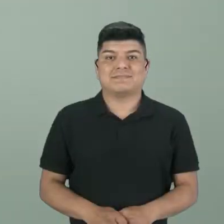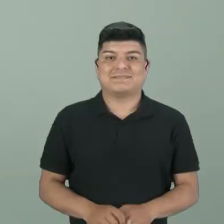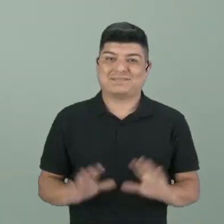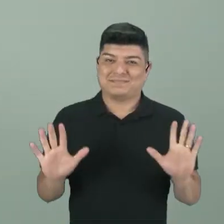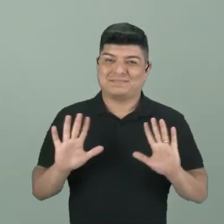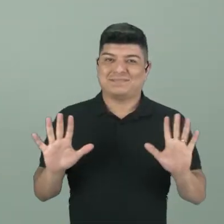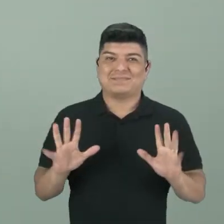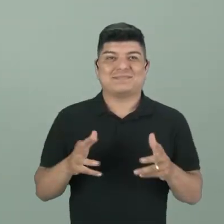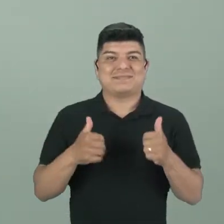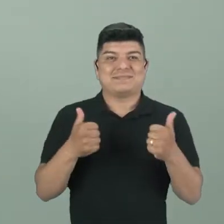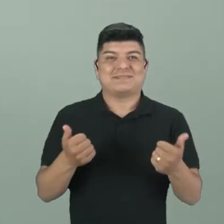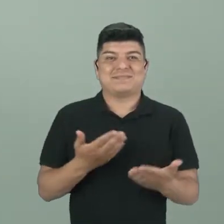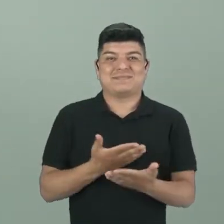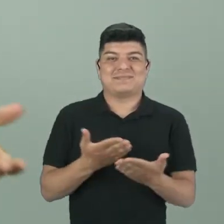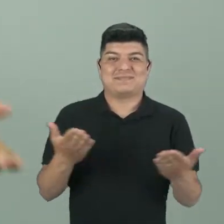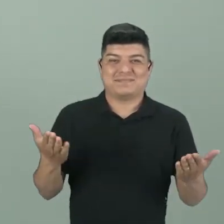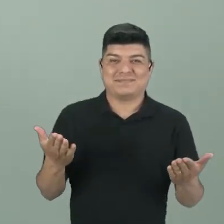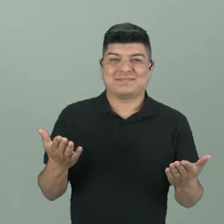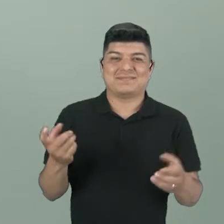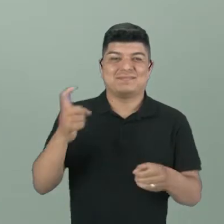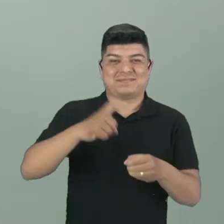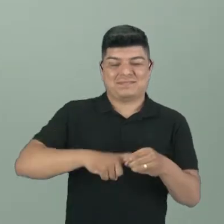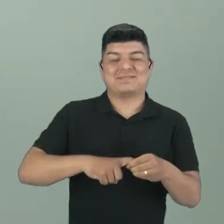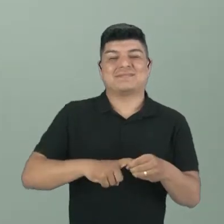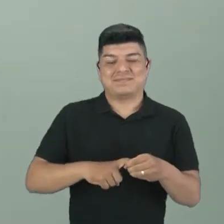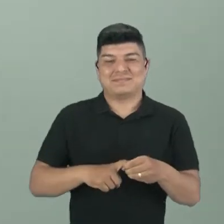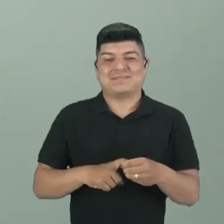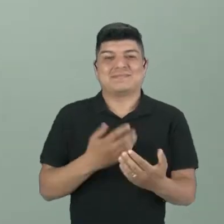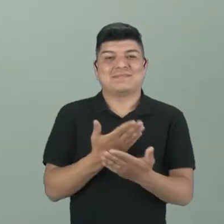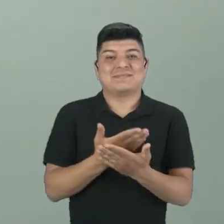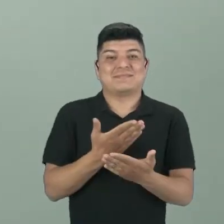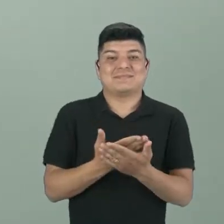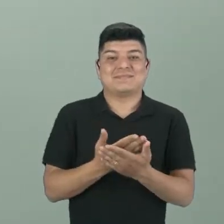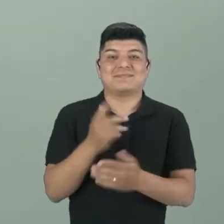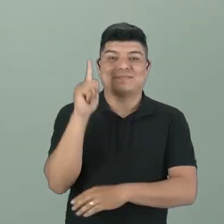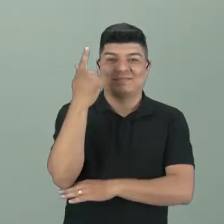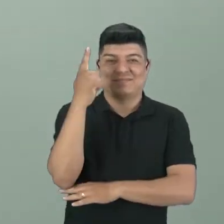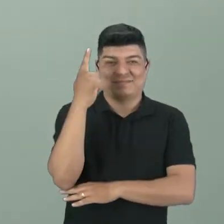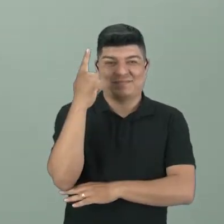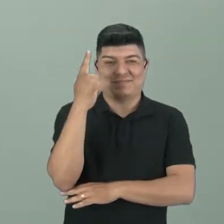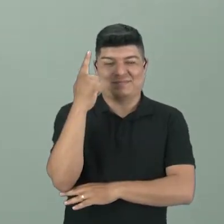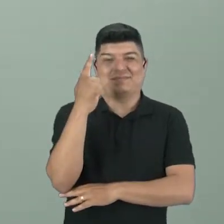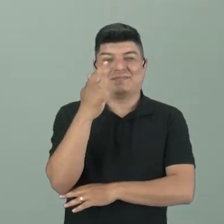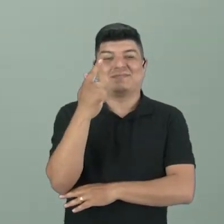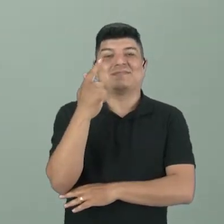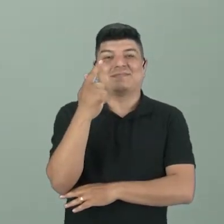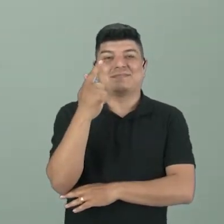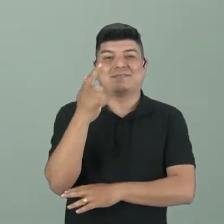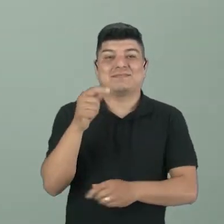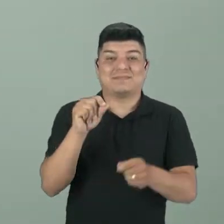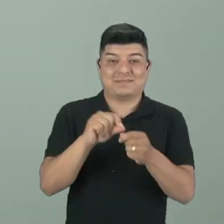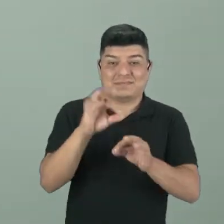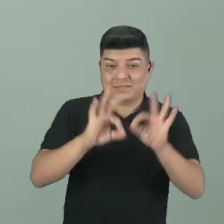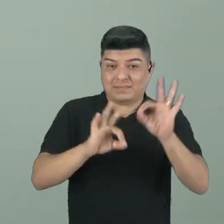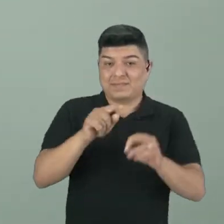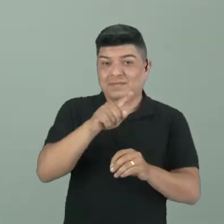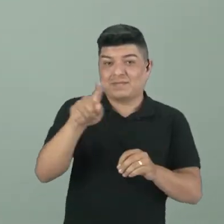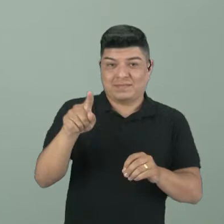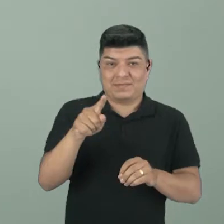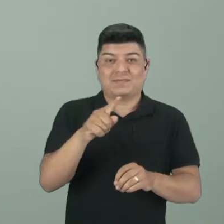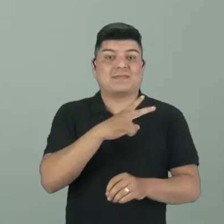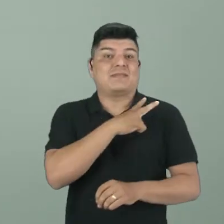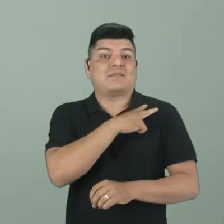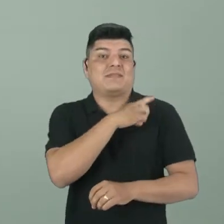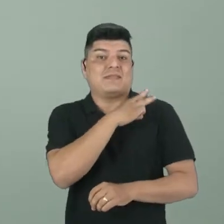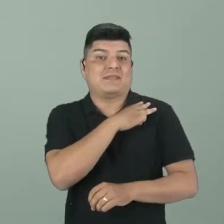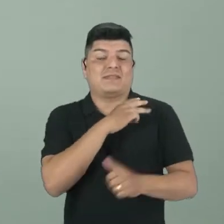turminha, tudo bem com vocês? Estamos de volta para mais uma aula de Geografia, dessa feita para você aluno da segunda série